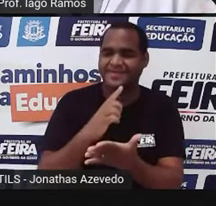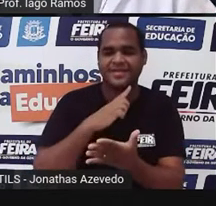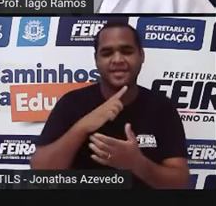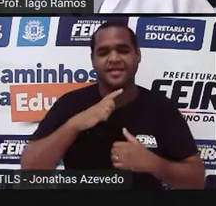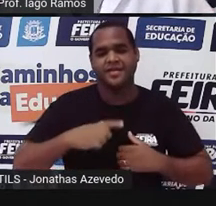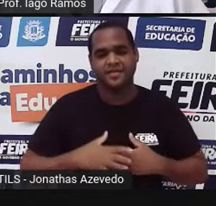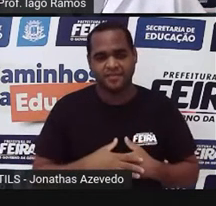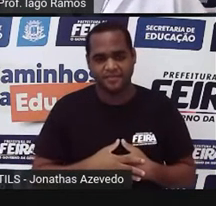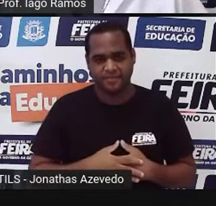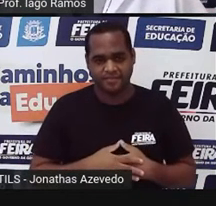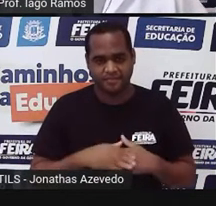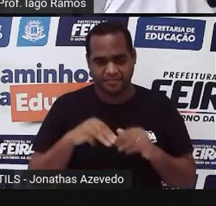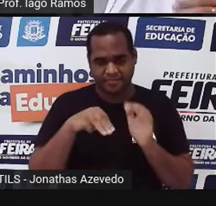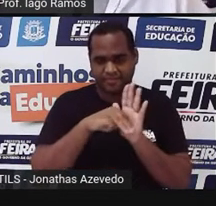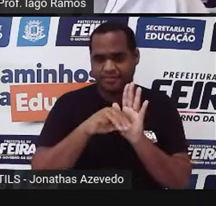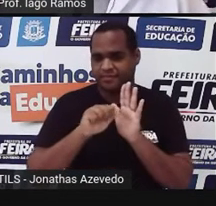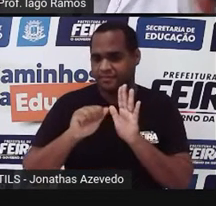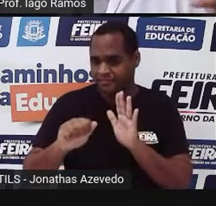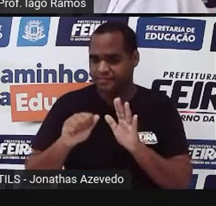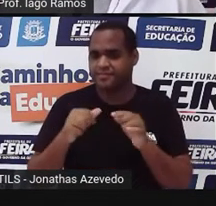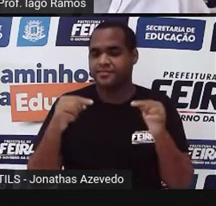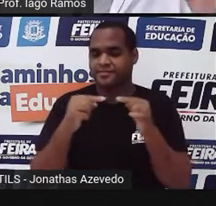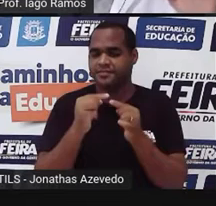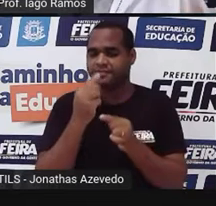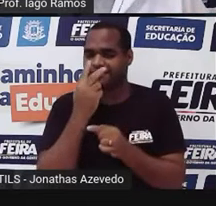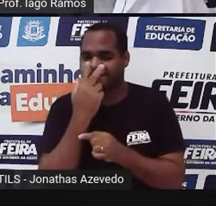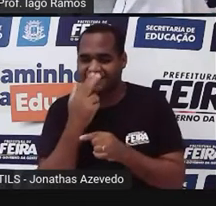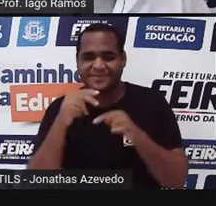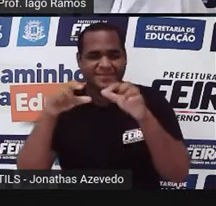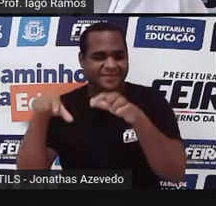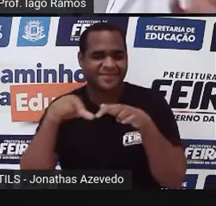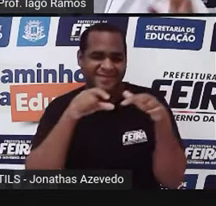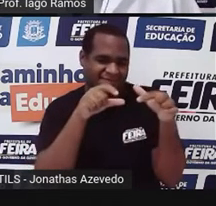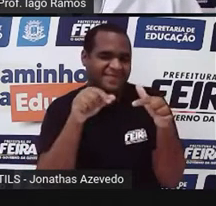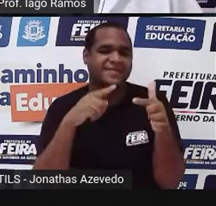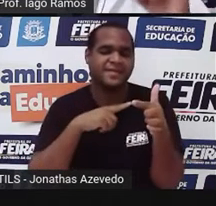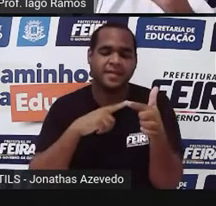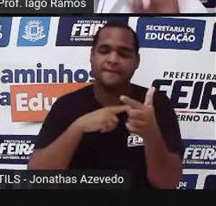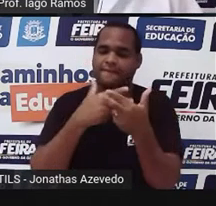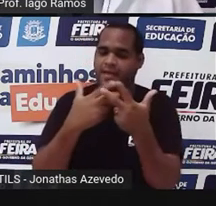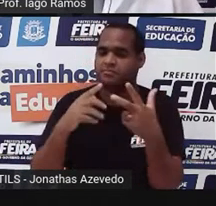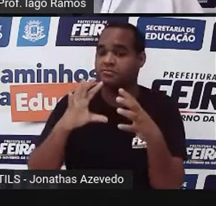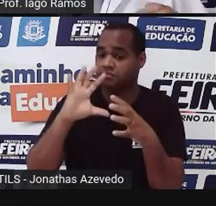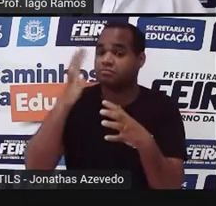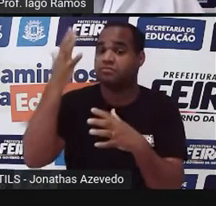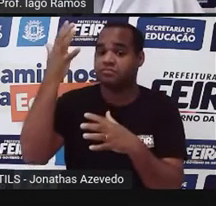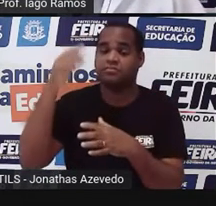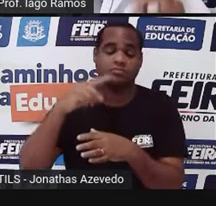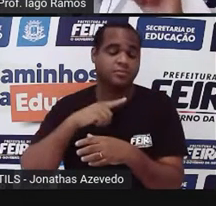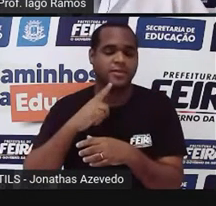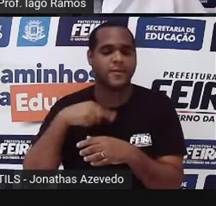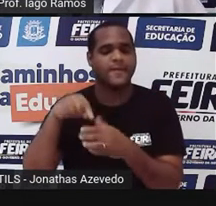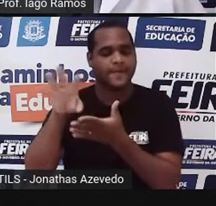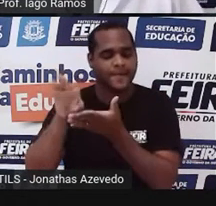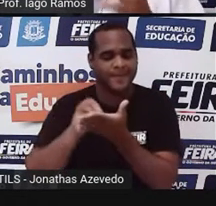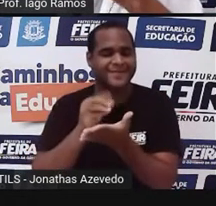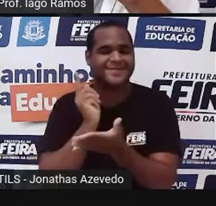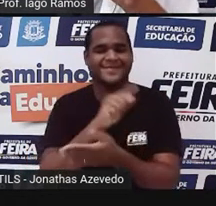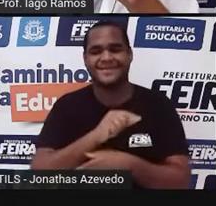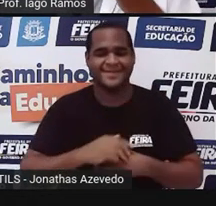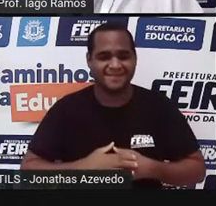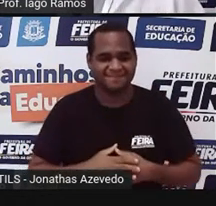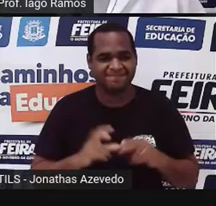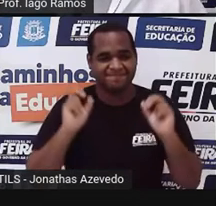essa coisa da média aritmética aparece em várias situações do mundo real, ok? Então, vamos lá,